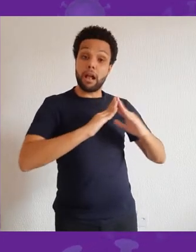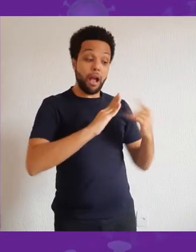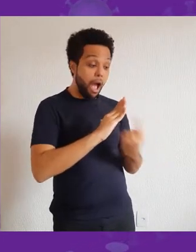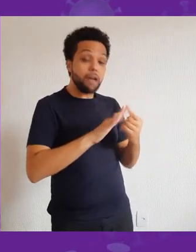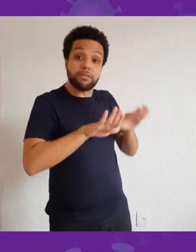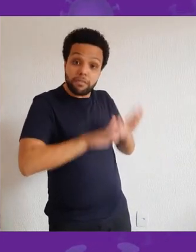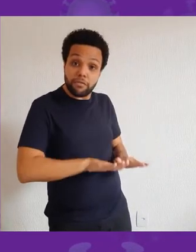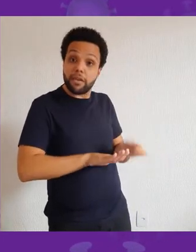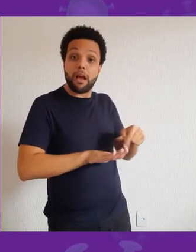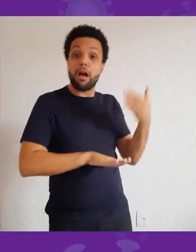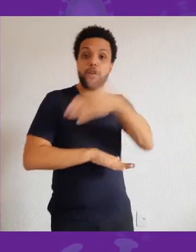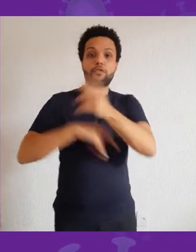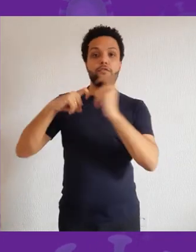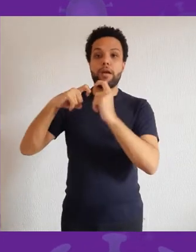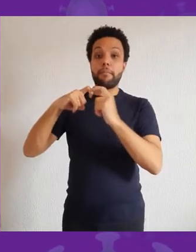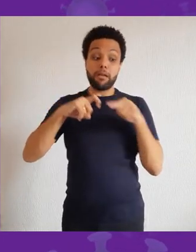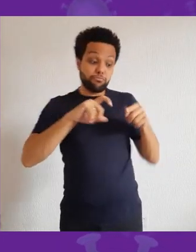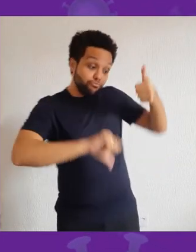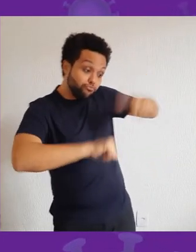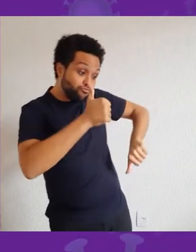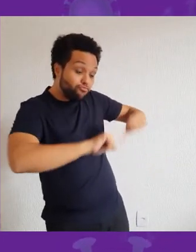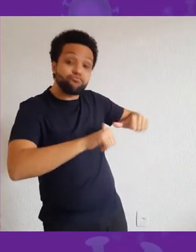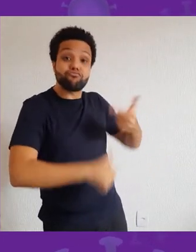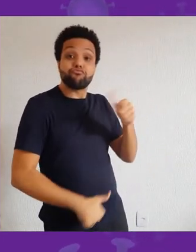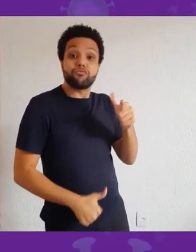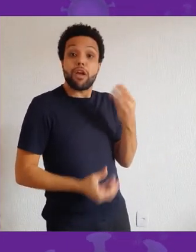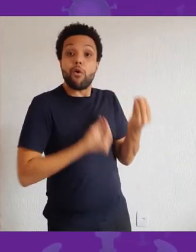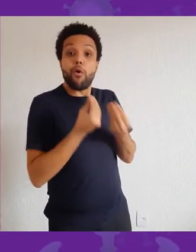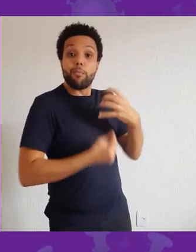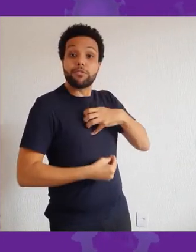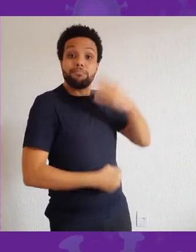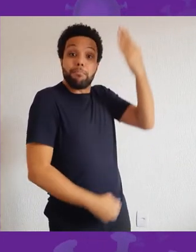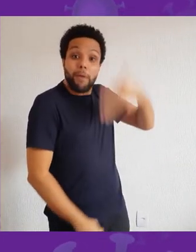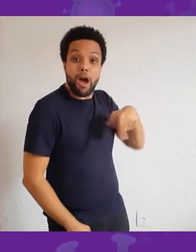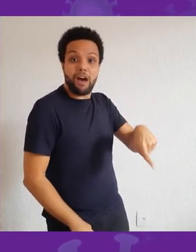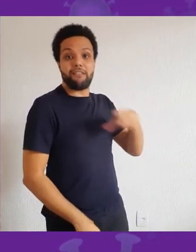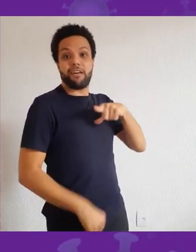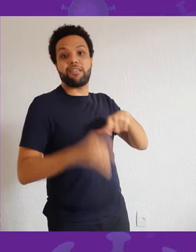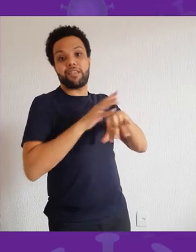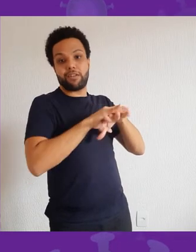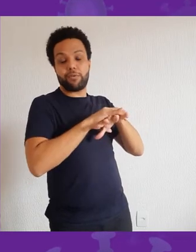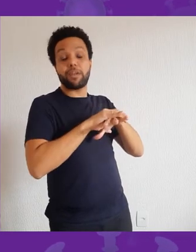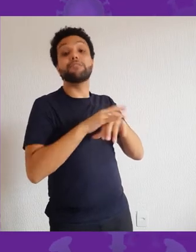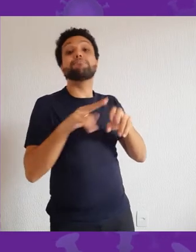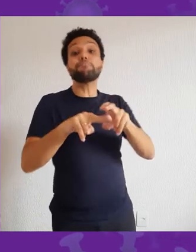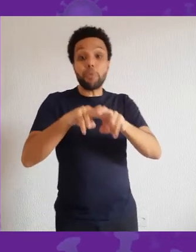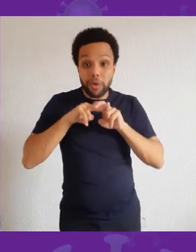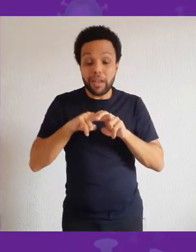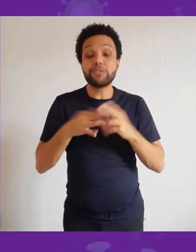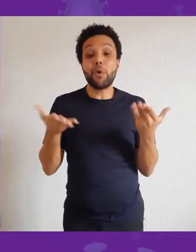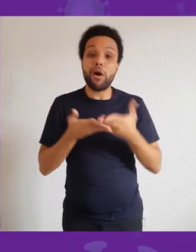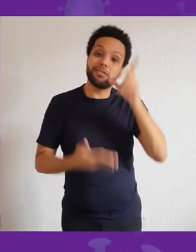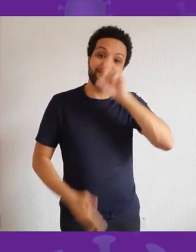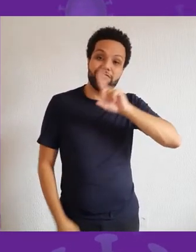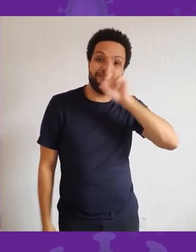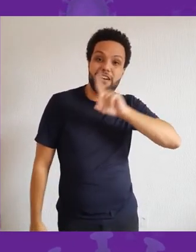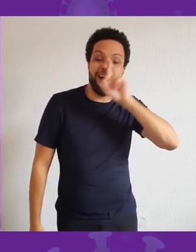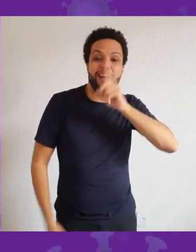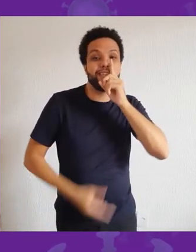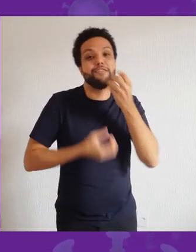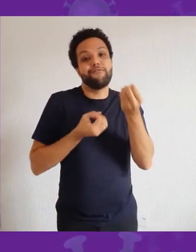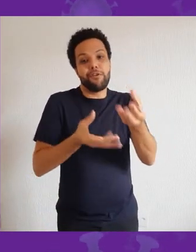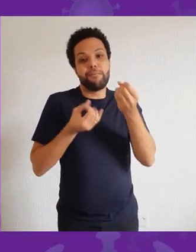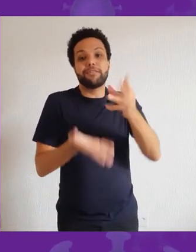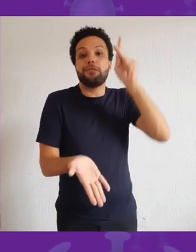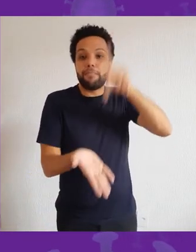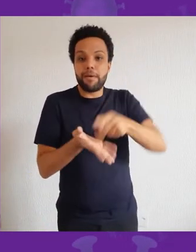houve essa pessoa com infecção. Então, tem vários fatores que contribuem para isso, mas aí nessa situação, nós temos que juntar várias